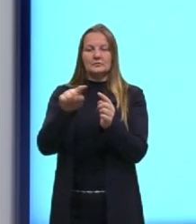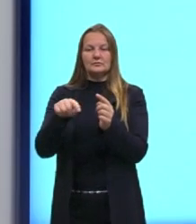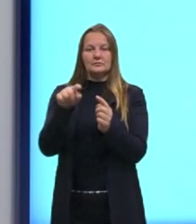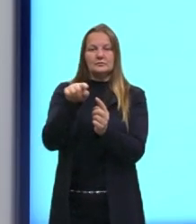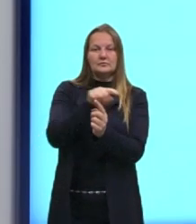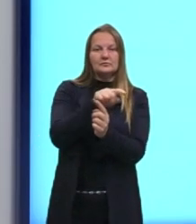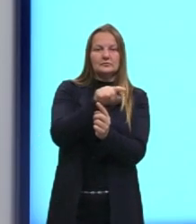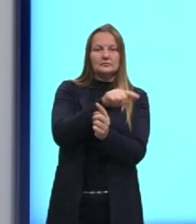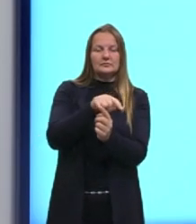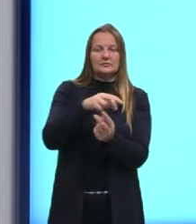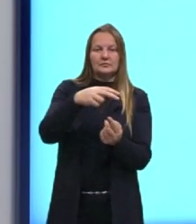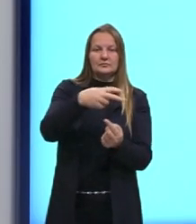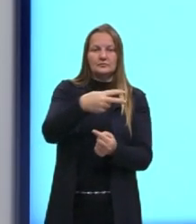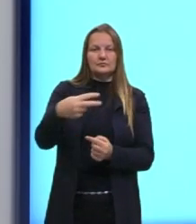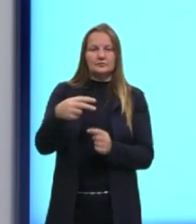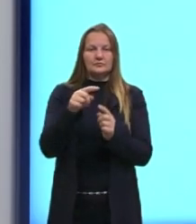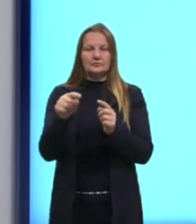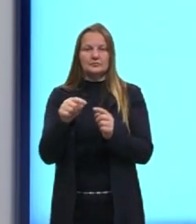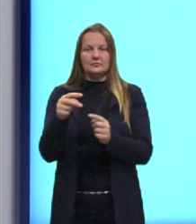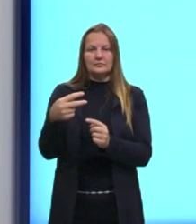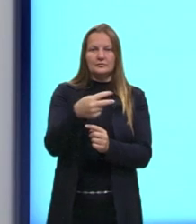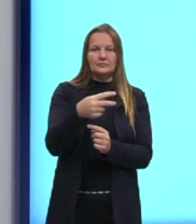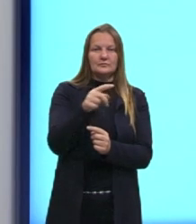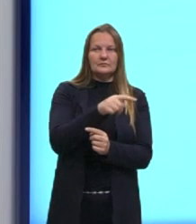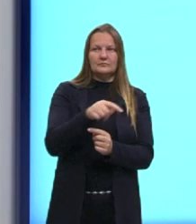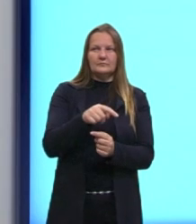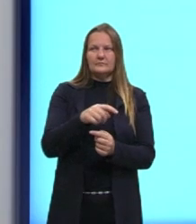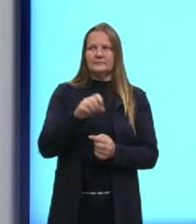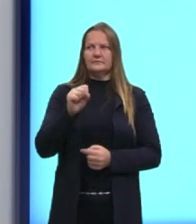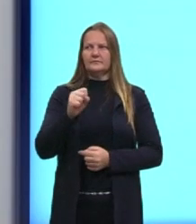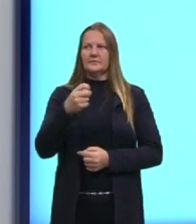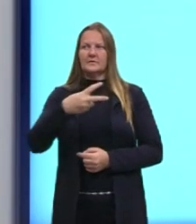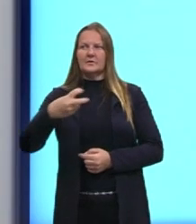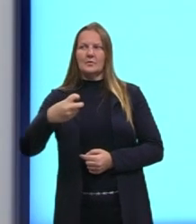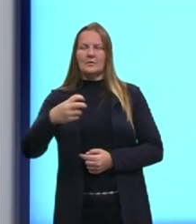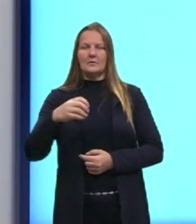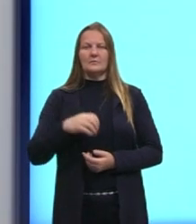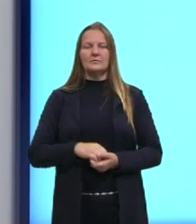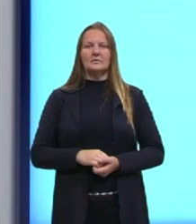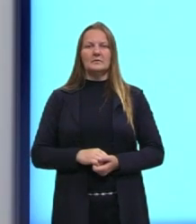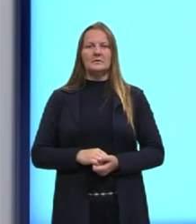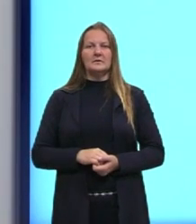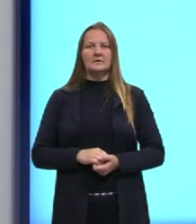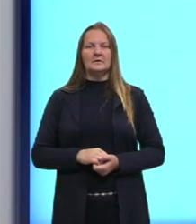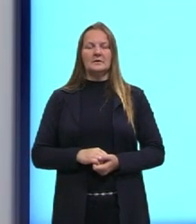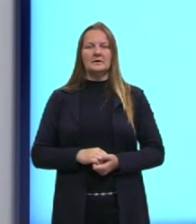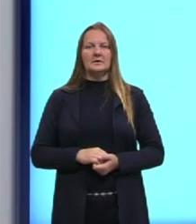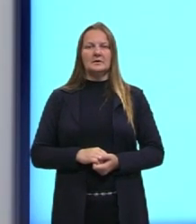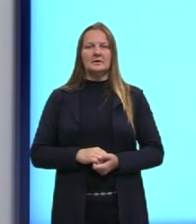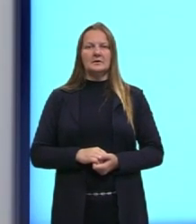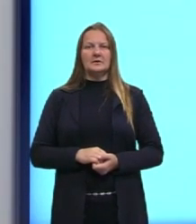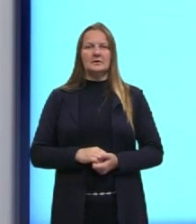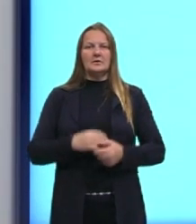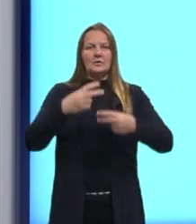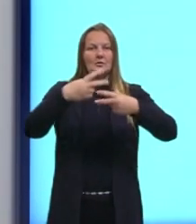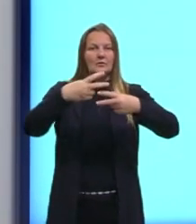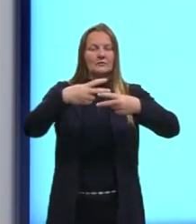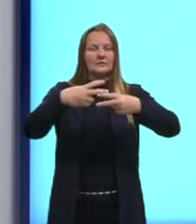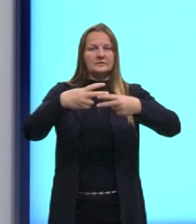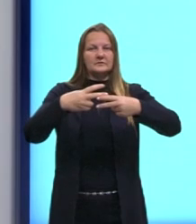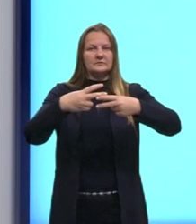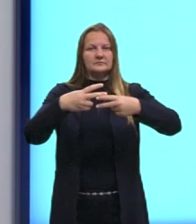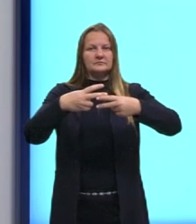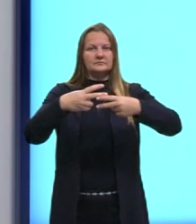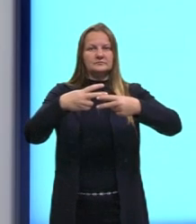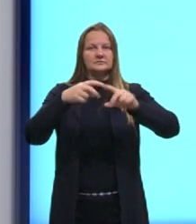o coeficiente angular da primeira reta é igual ao coeficiente angular da segunda reta. A inclinação